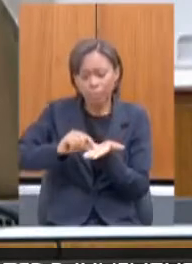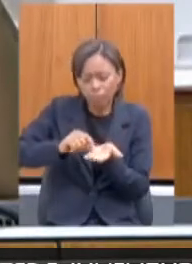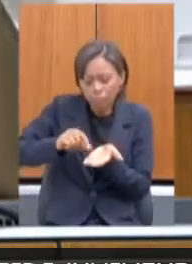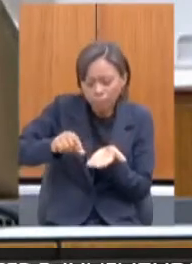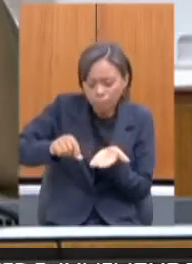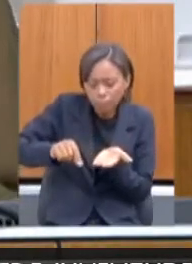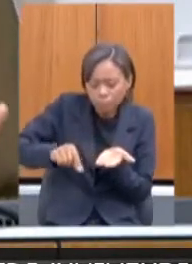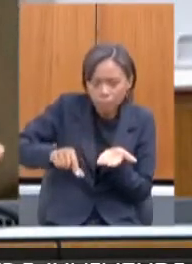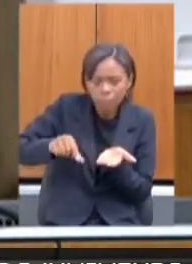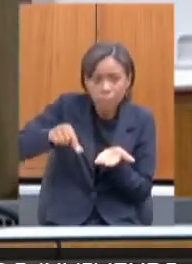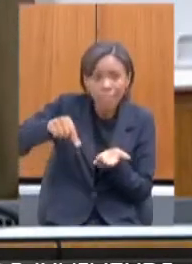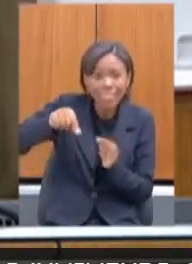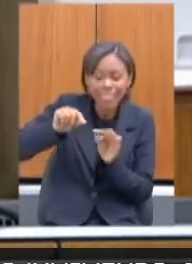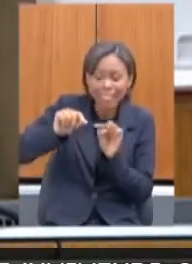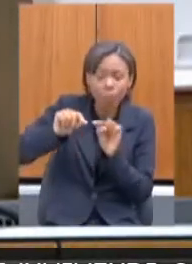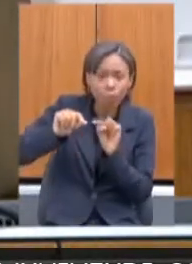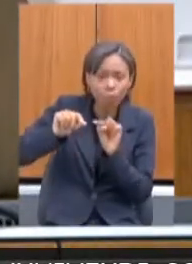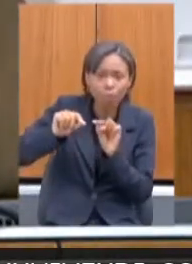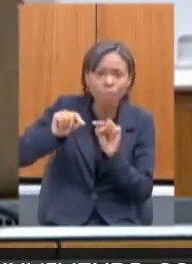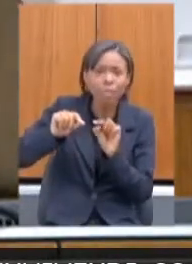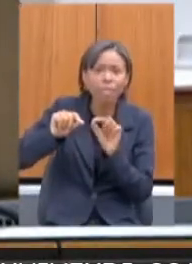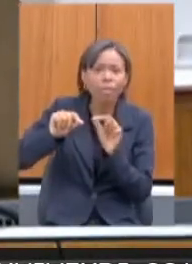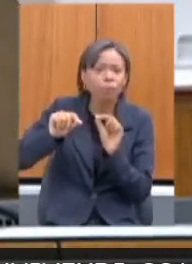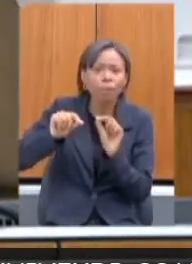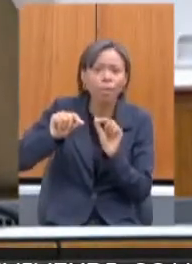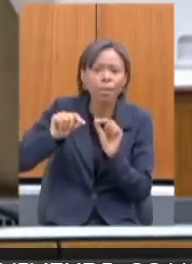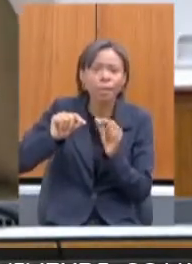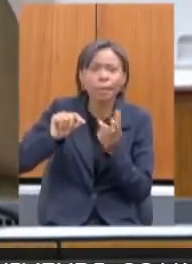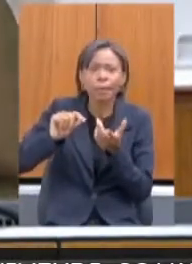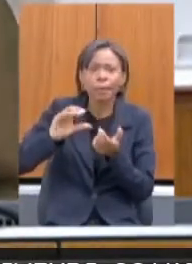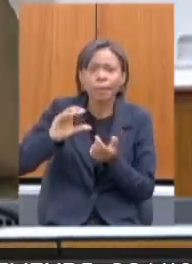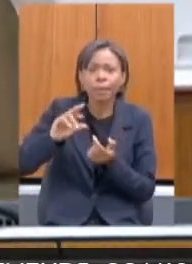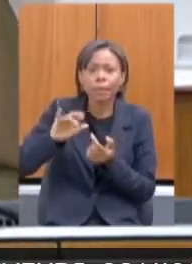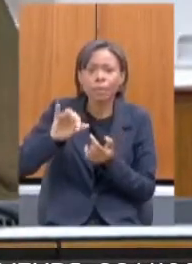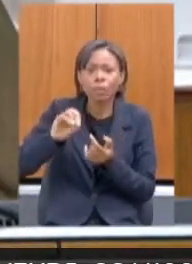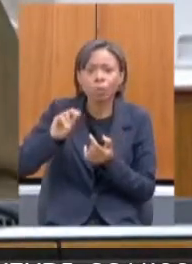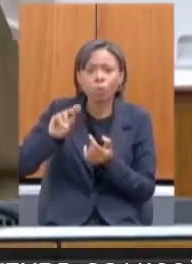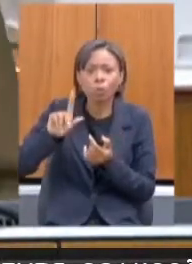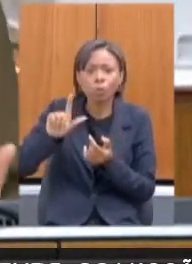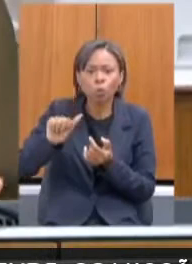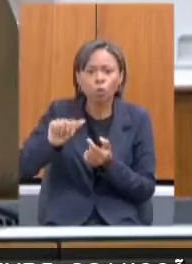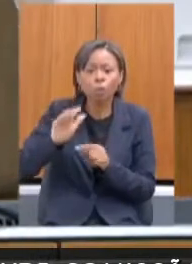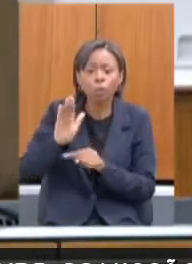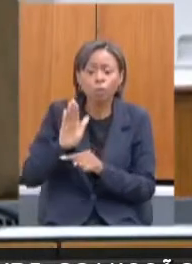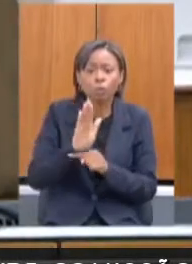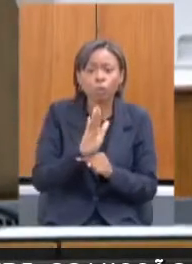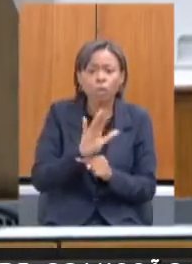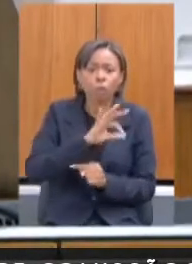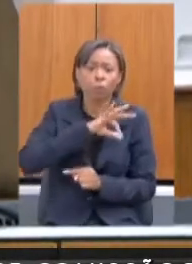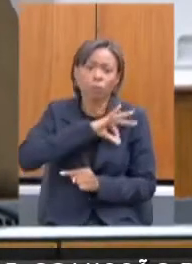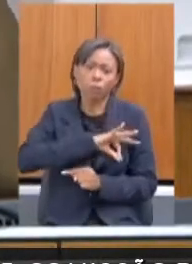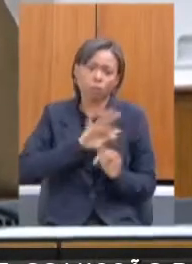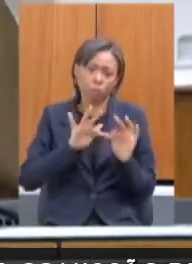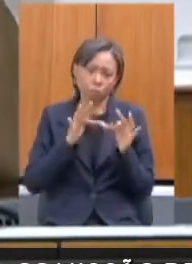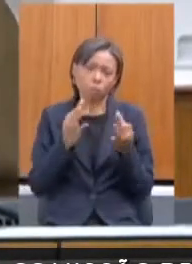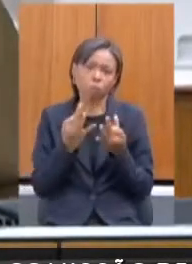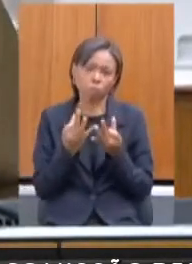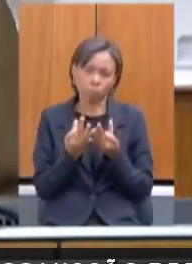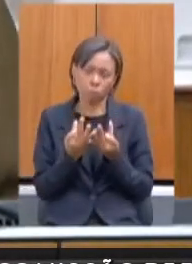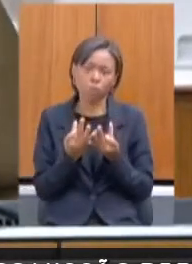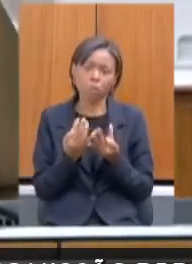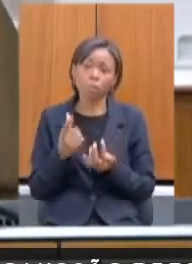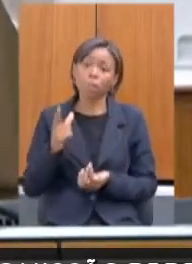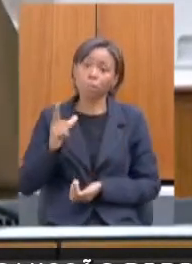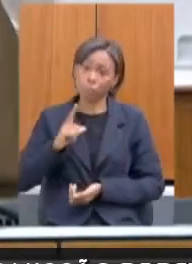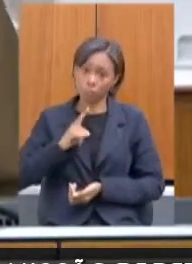questão de, além de segurança alimentar, também gerar alguma coisa, renda para essas famílias. Então, nós já estamos com, nós temos um